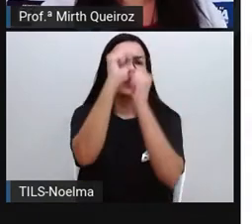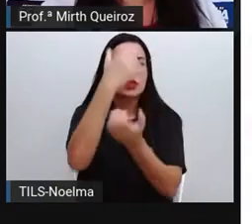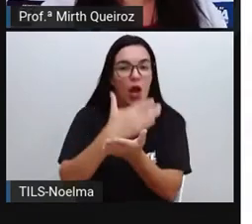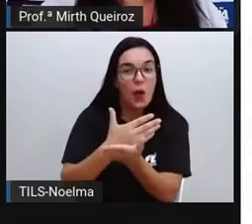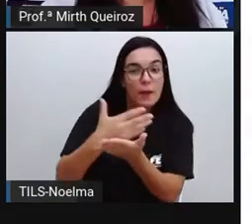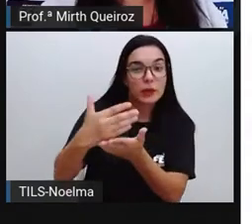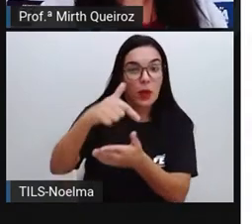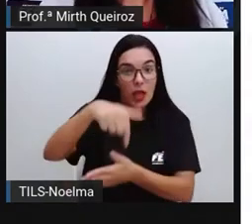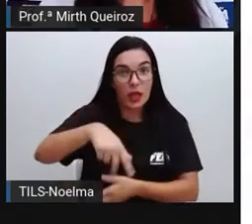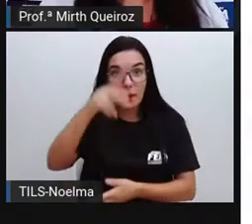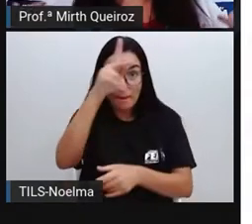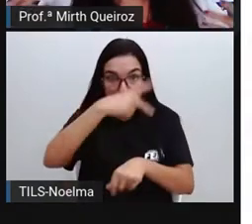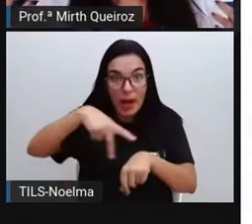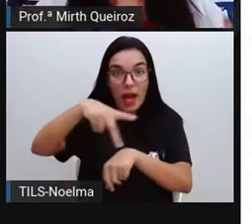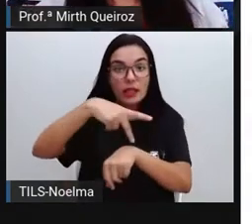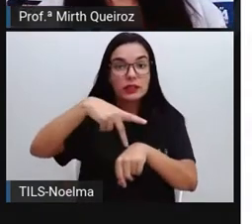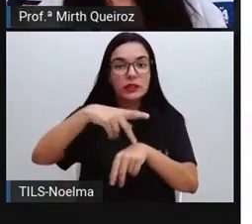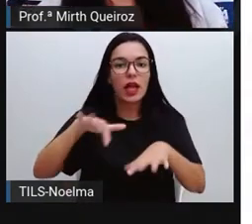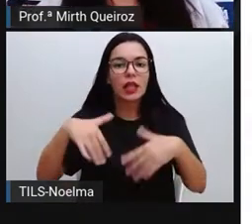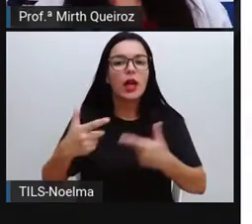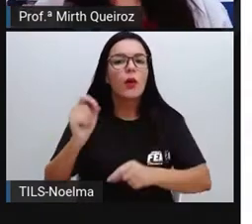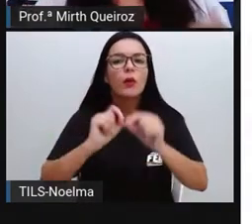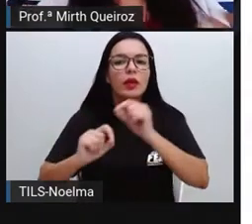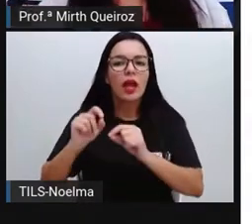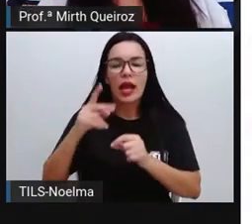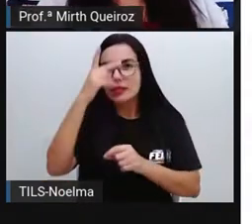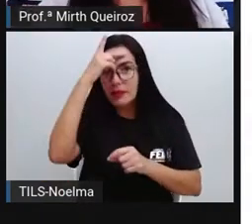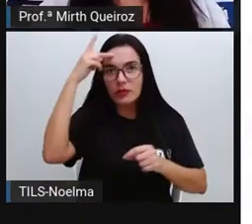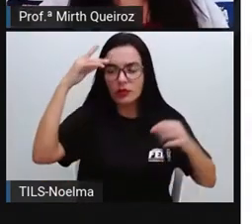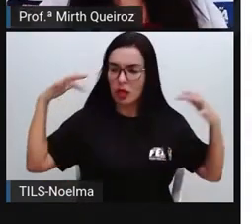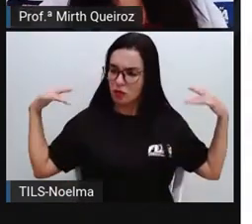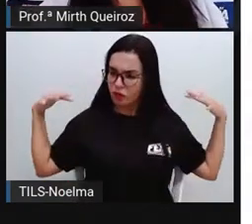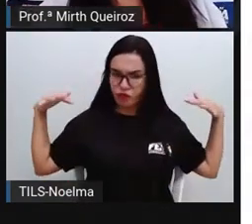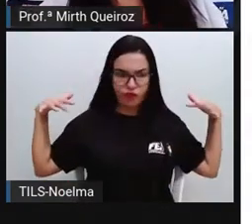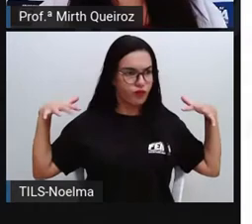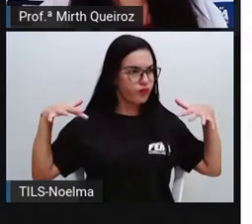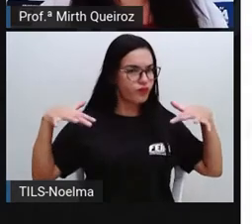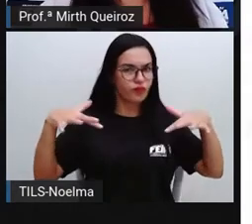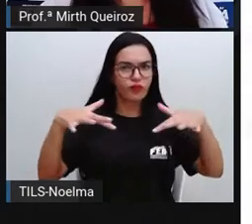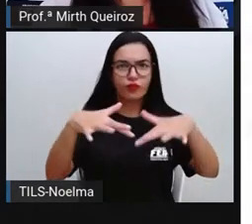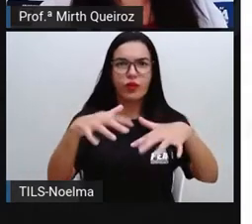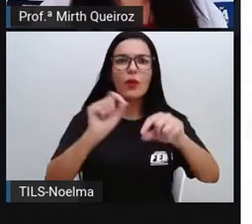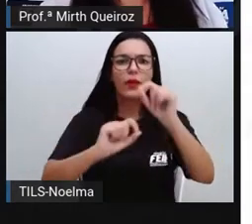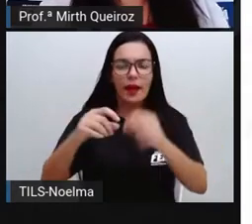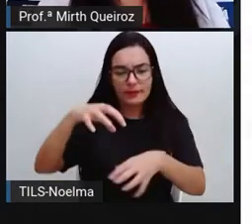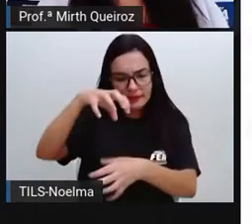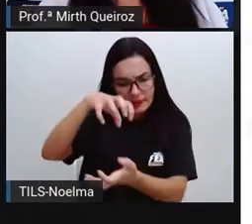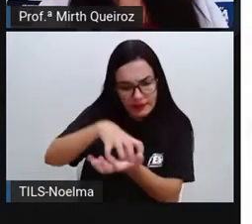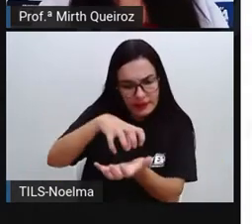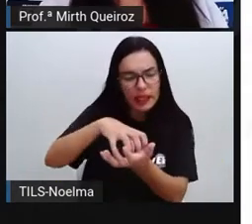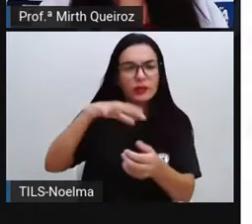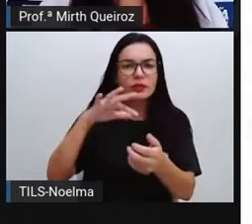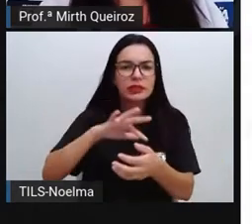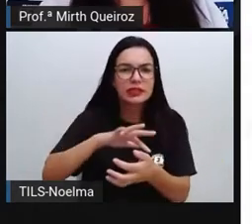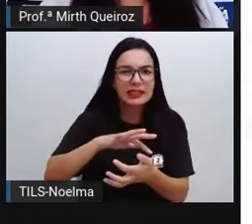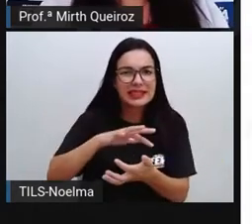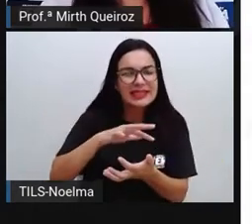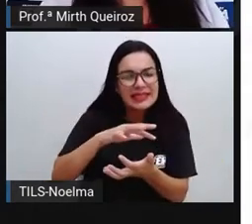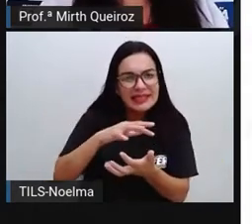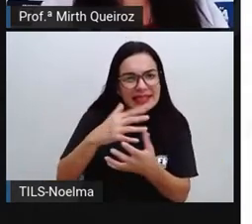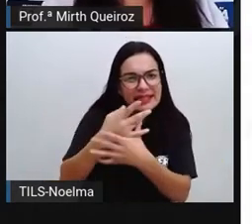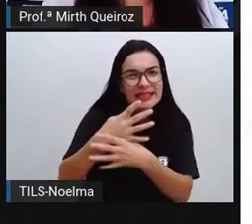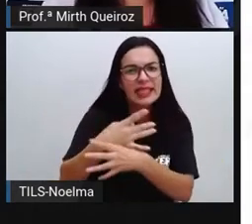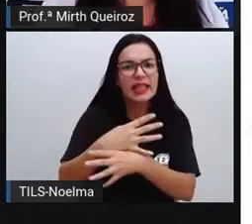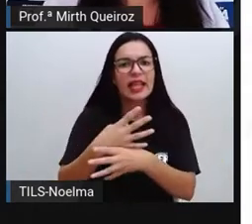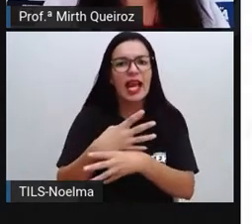a ir para essas localidades que estão e estavam, né? Em processo de desenvolvimento aí industrial, uma vez que haveria a